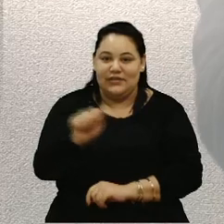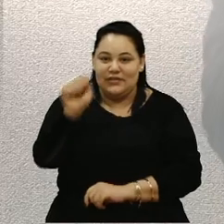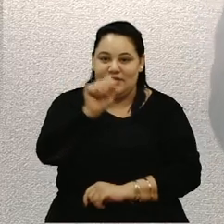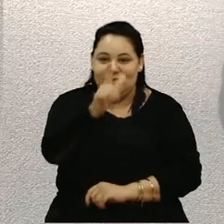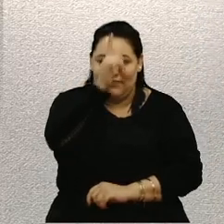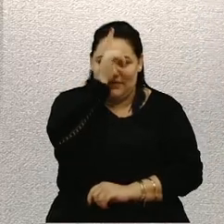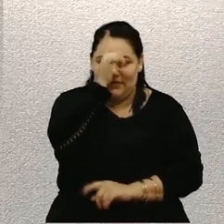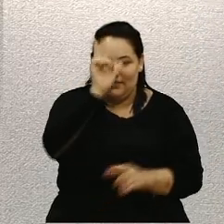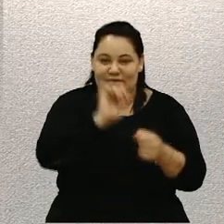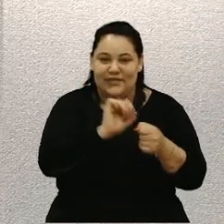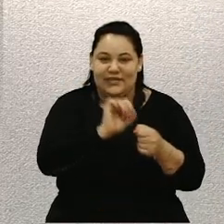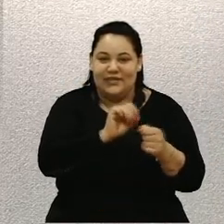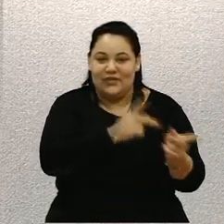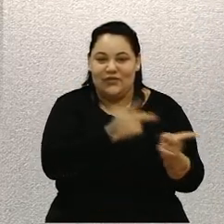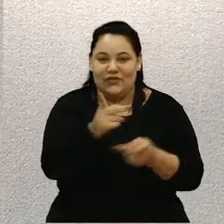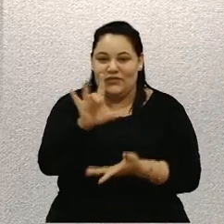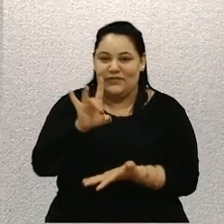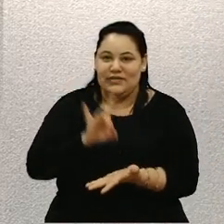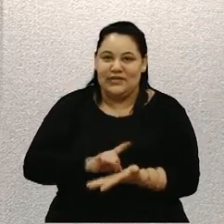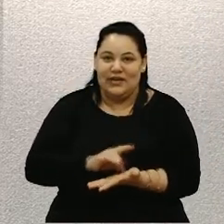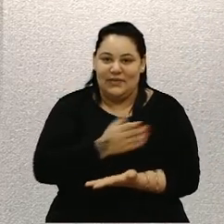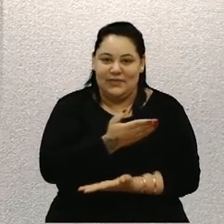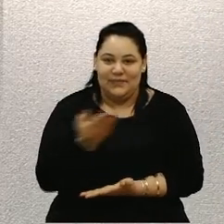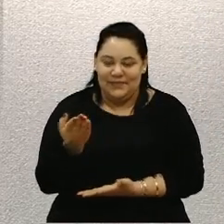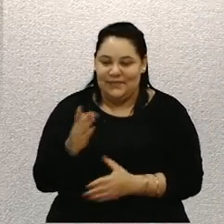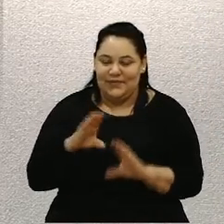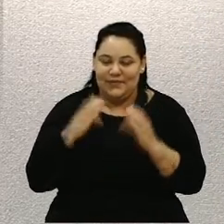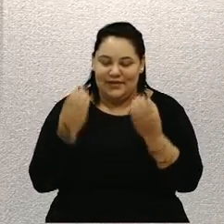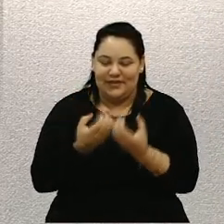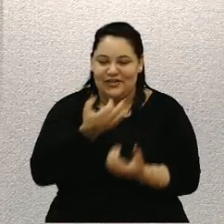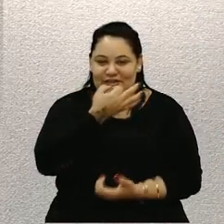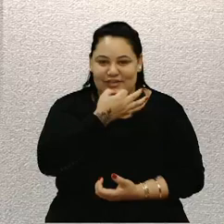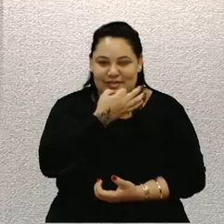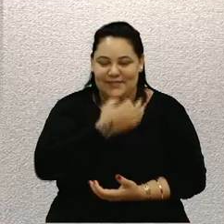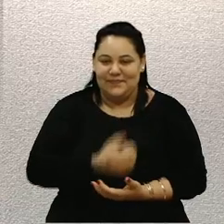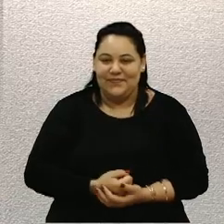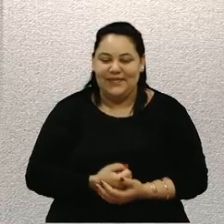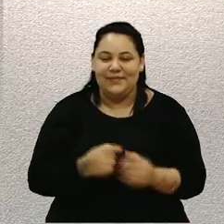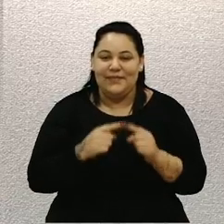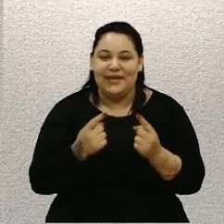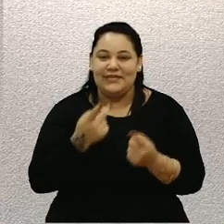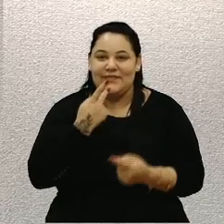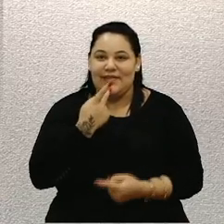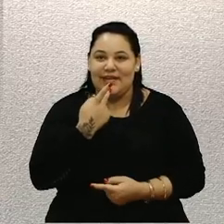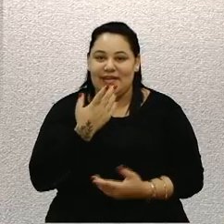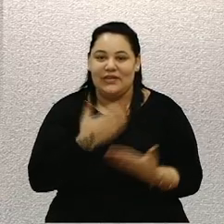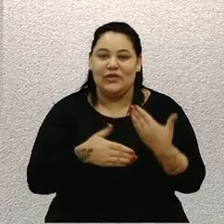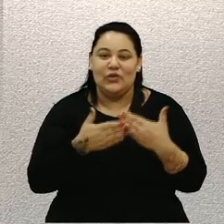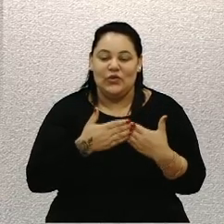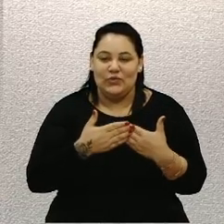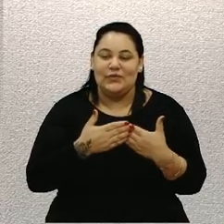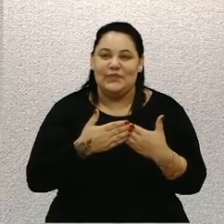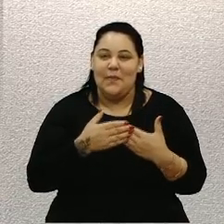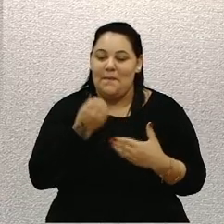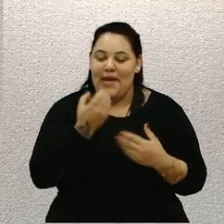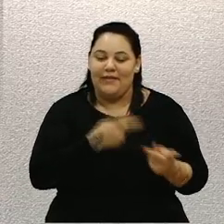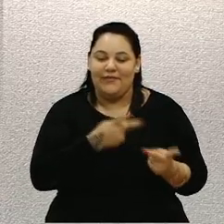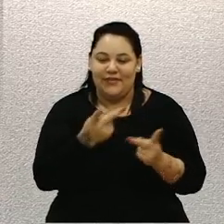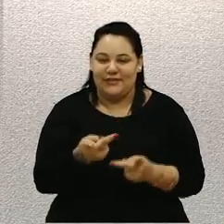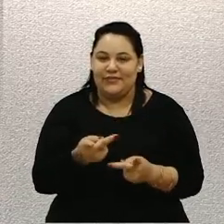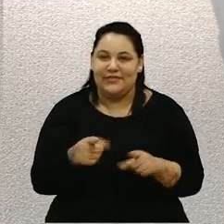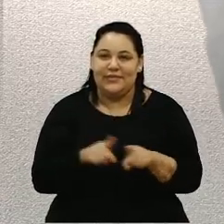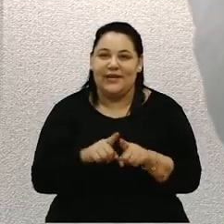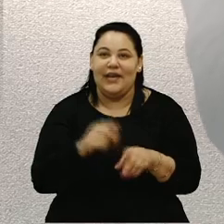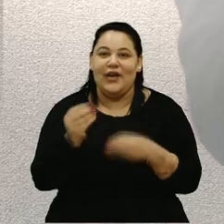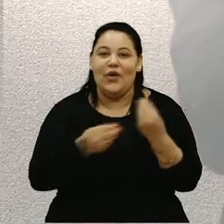o convite oficial para a nossa comunidade caxiense, mas dizer que todos serão bem-vindos, como dizem em